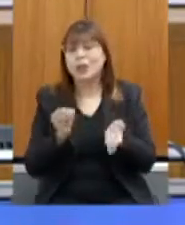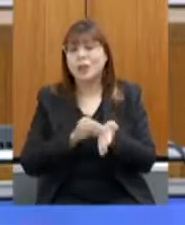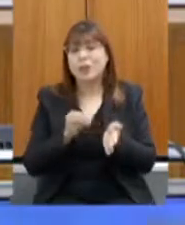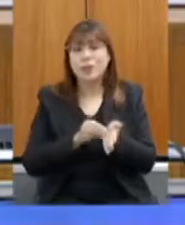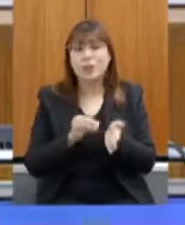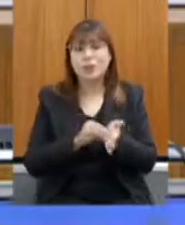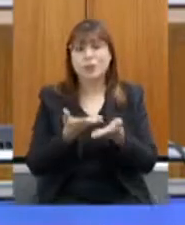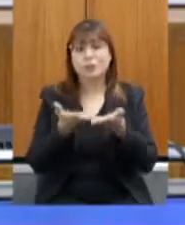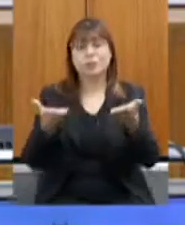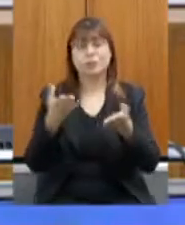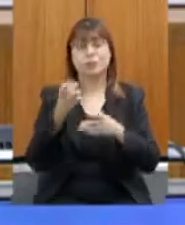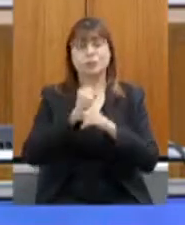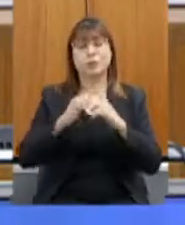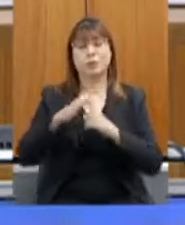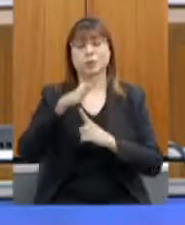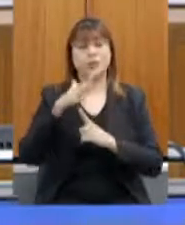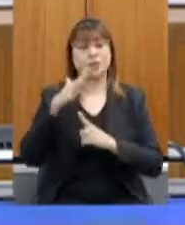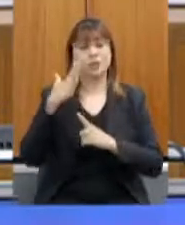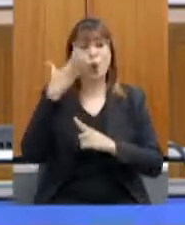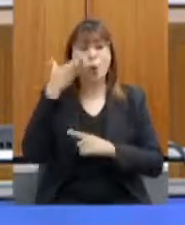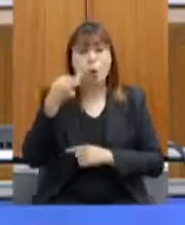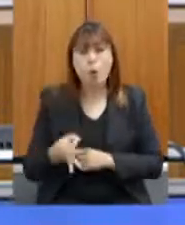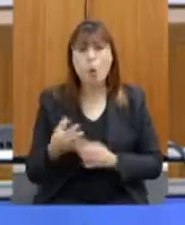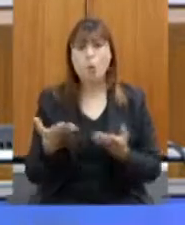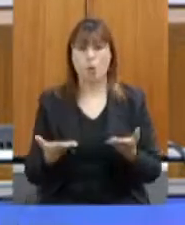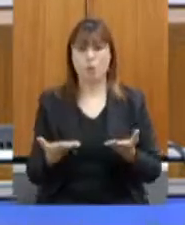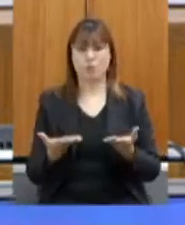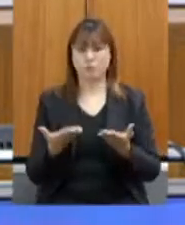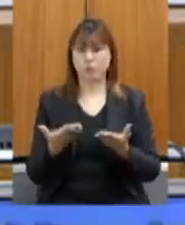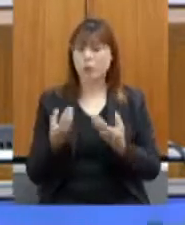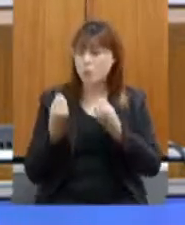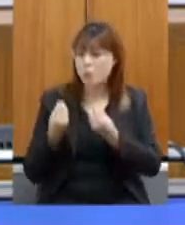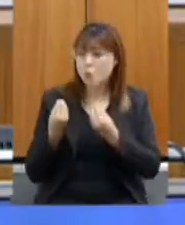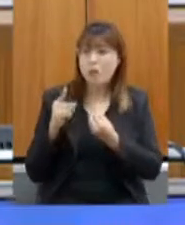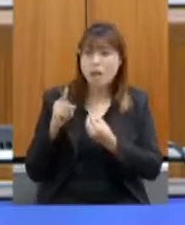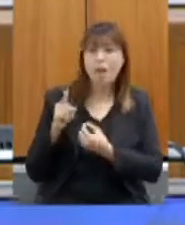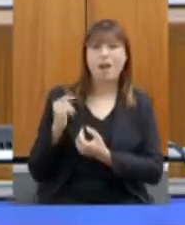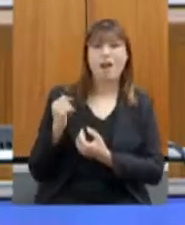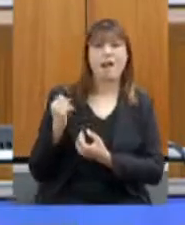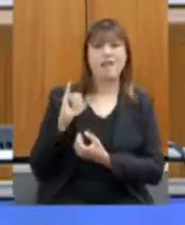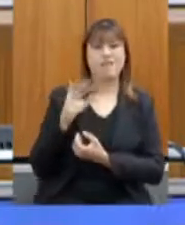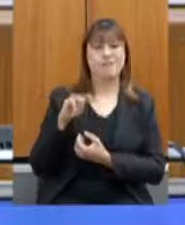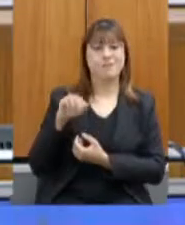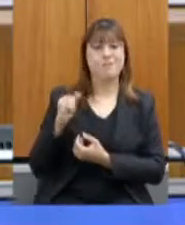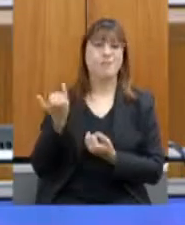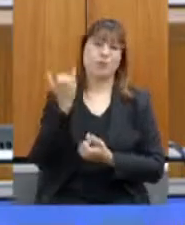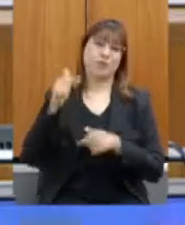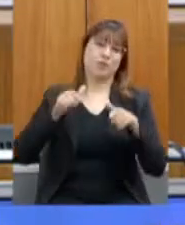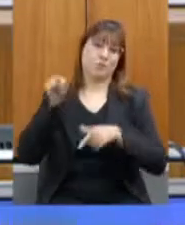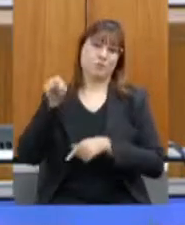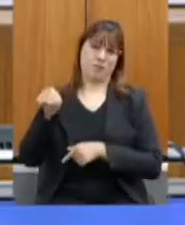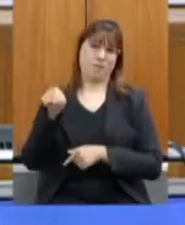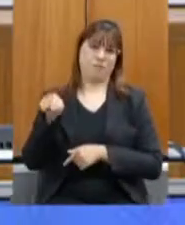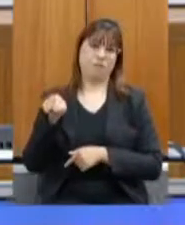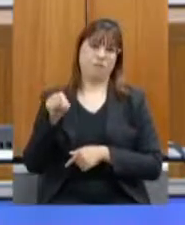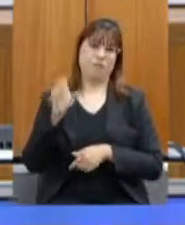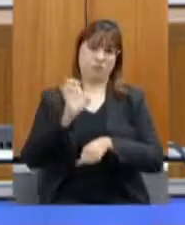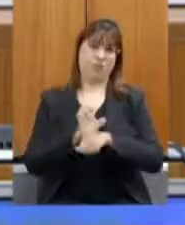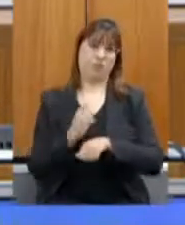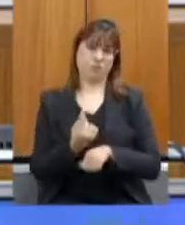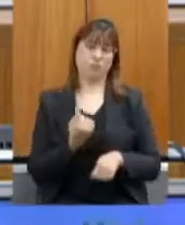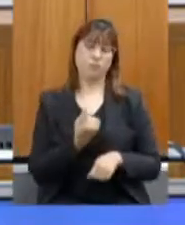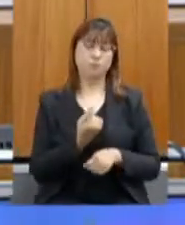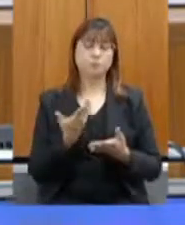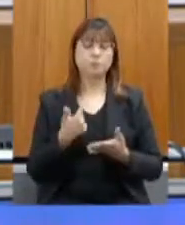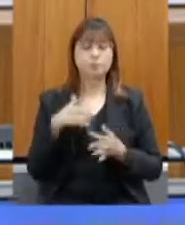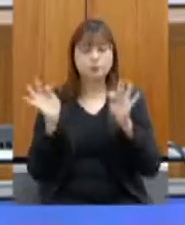a nossa sociedade entender a importância do trabalho que o IMA realiza em nosso Estado. Então, eu fico feliz que o senhor